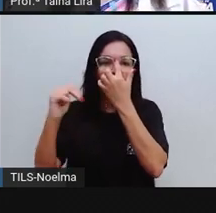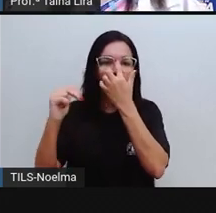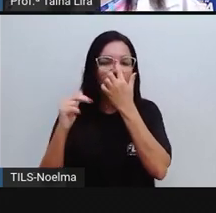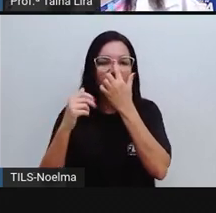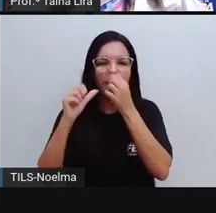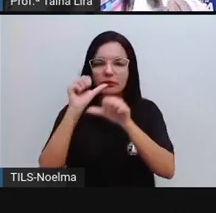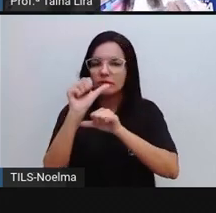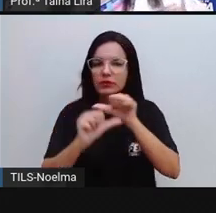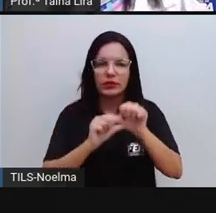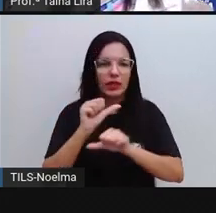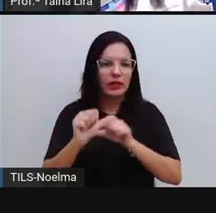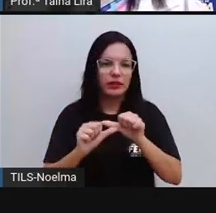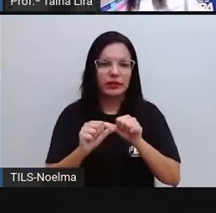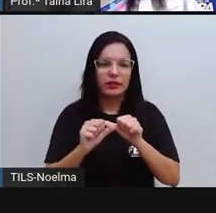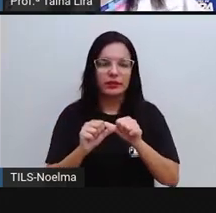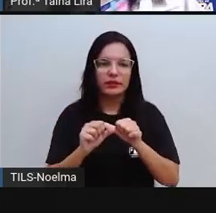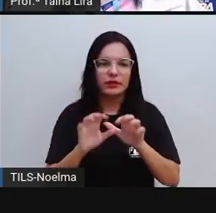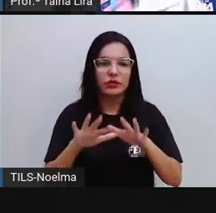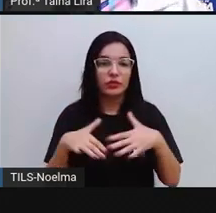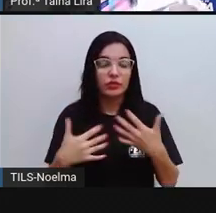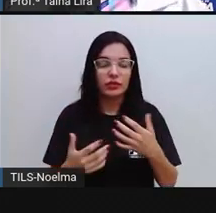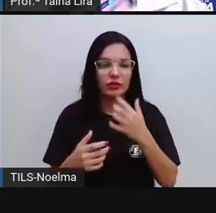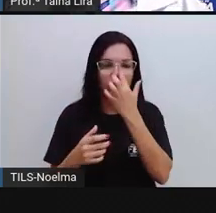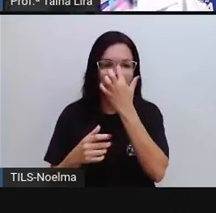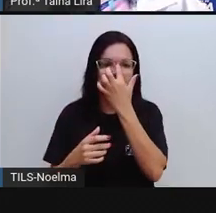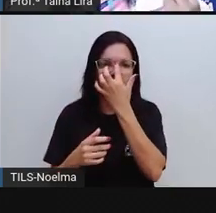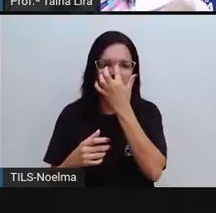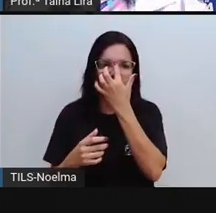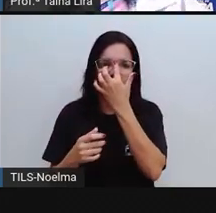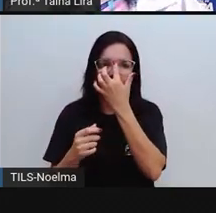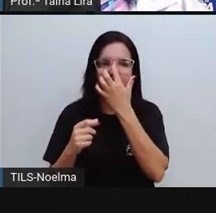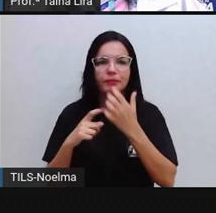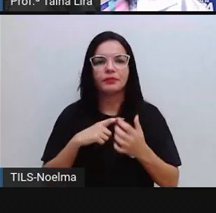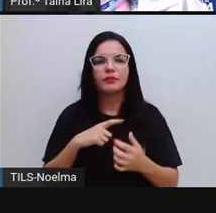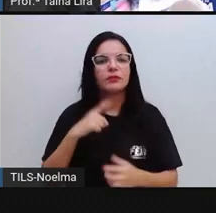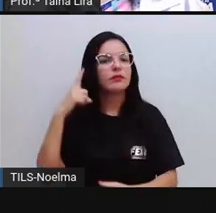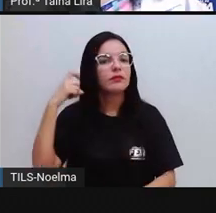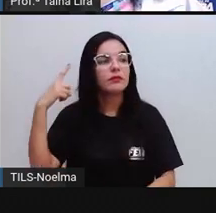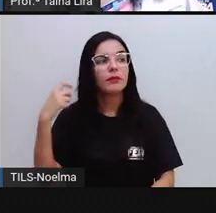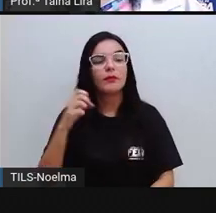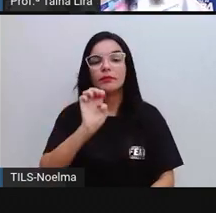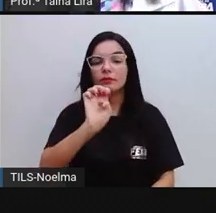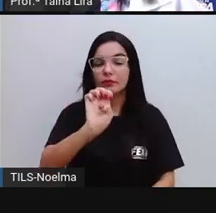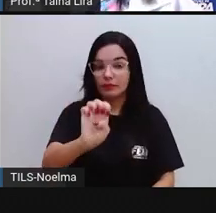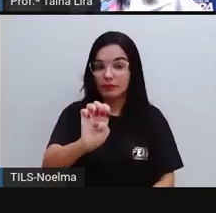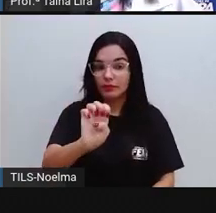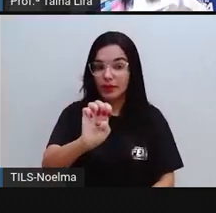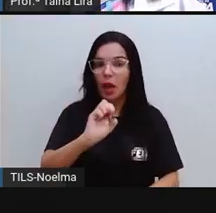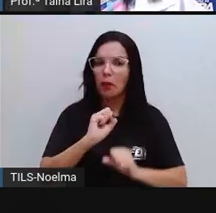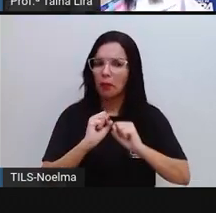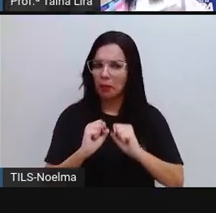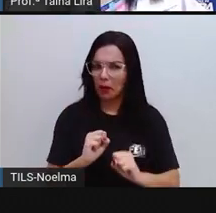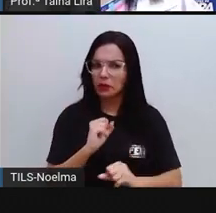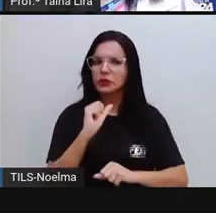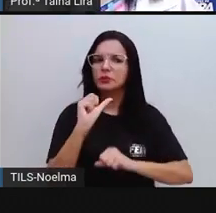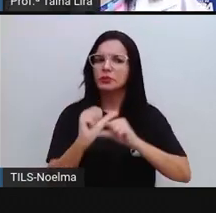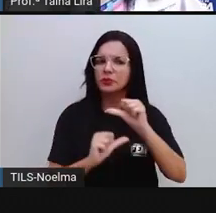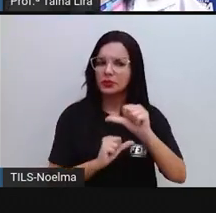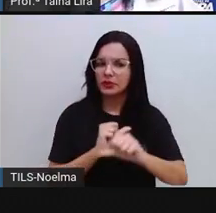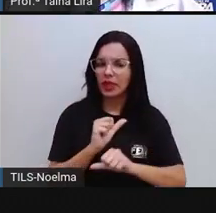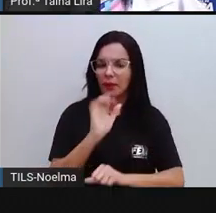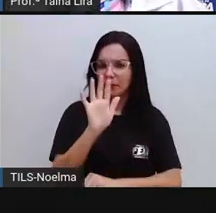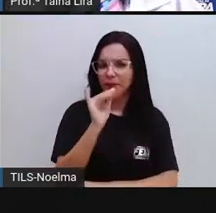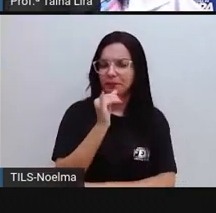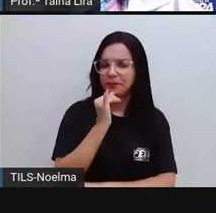som, ó, da vogal E, ele pode mudar, porque, por exemplo, nós já vimos que